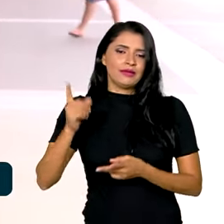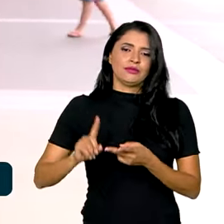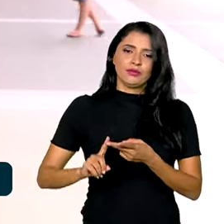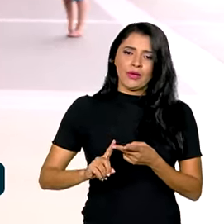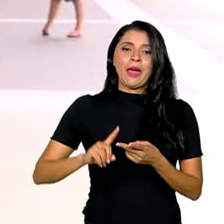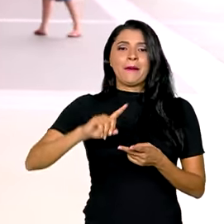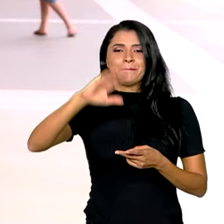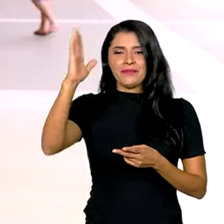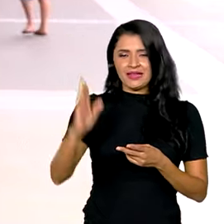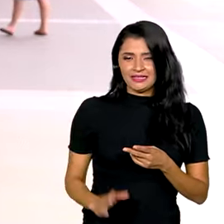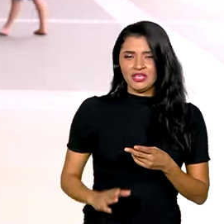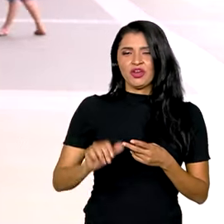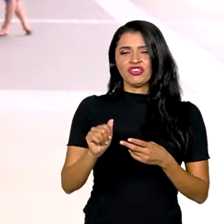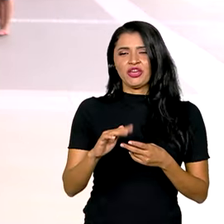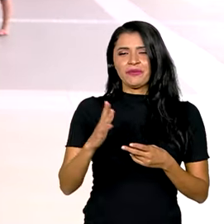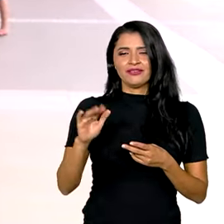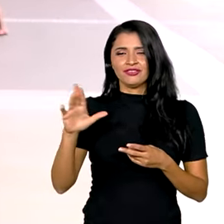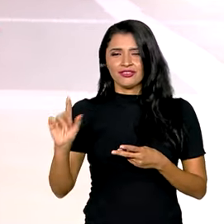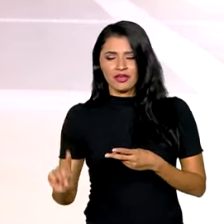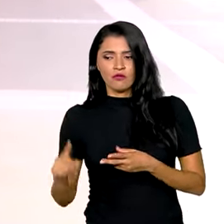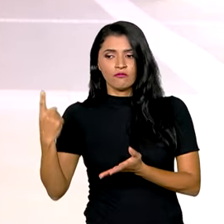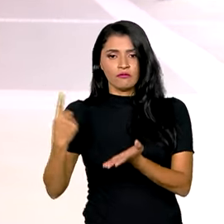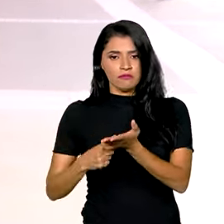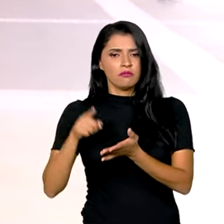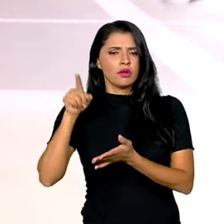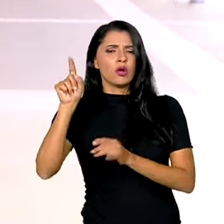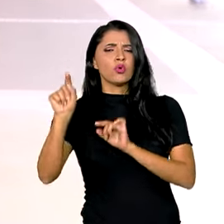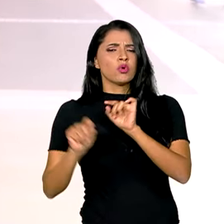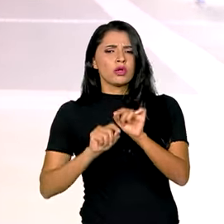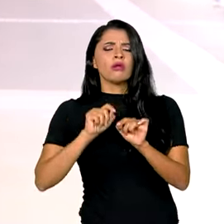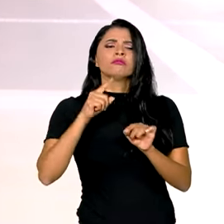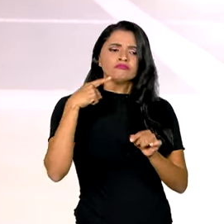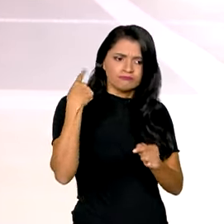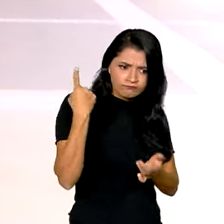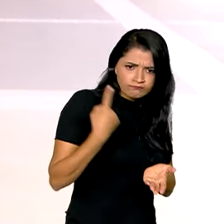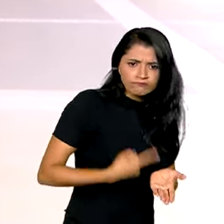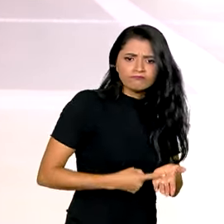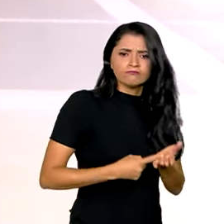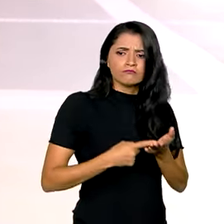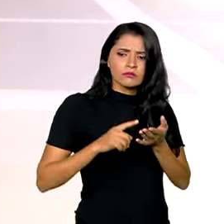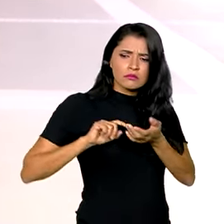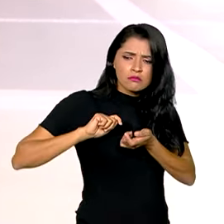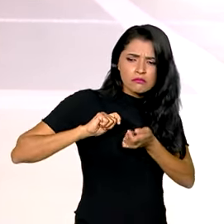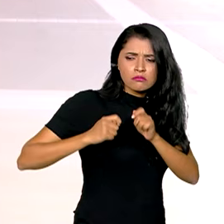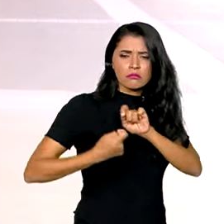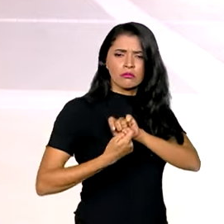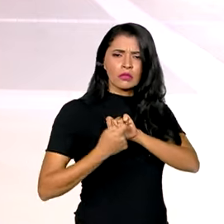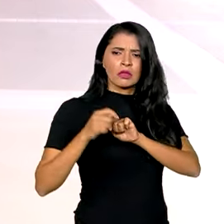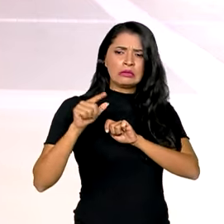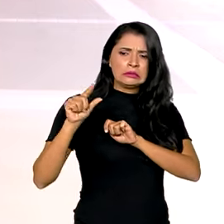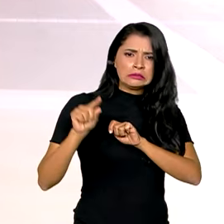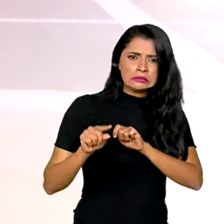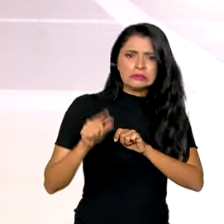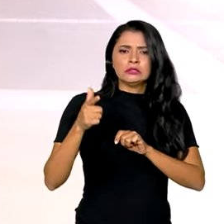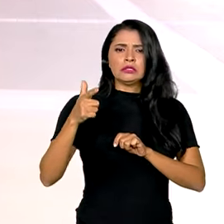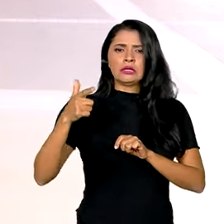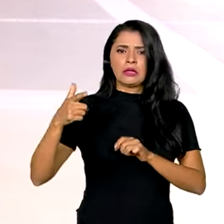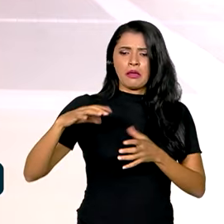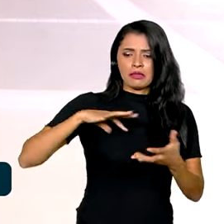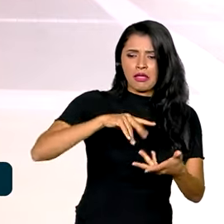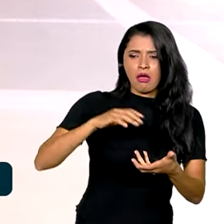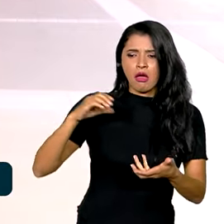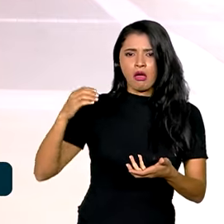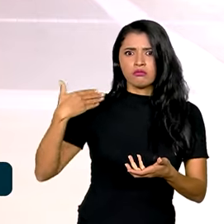Brasil firmaram na COP de Dubai o compromisso de alinhar a redução do aumento da temperatura do planeta Terra